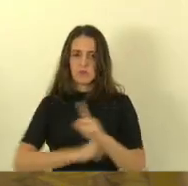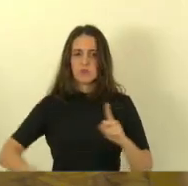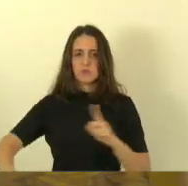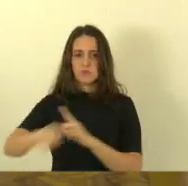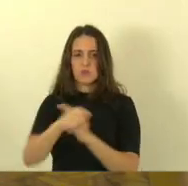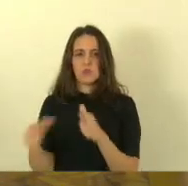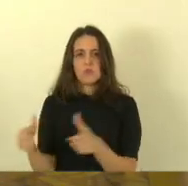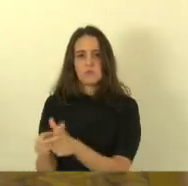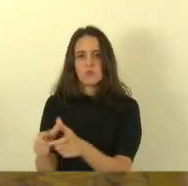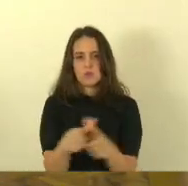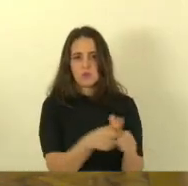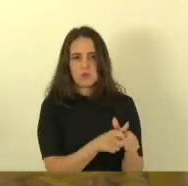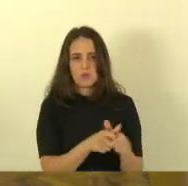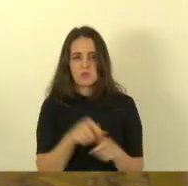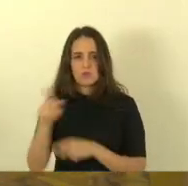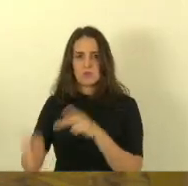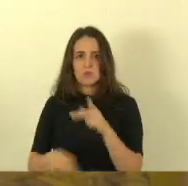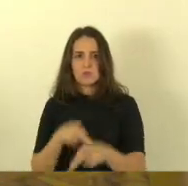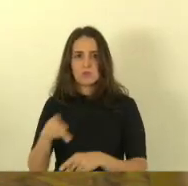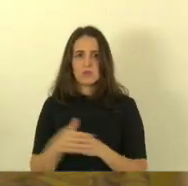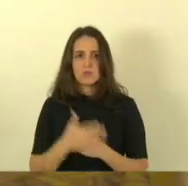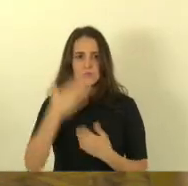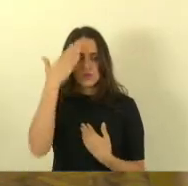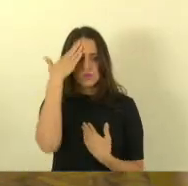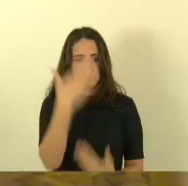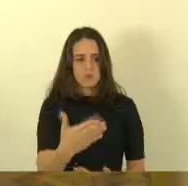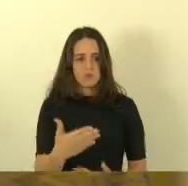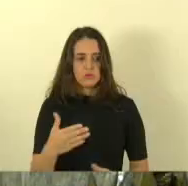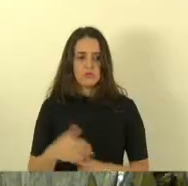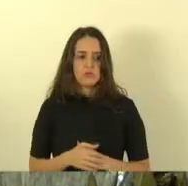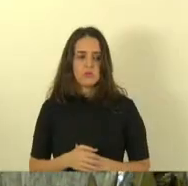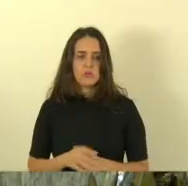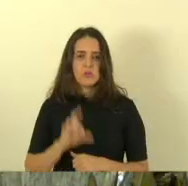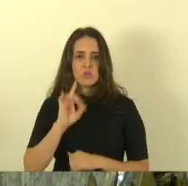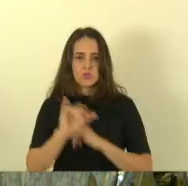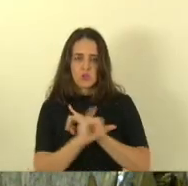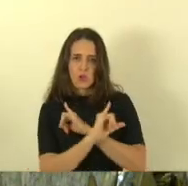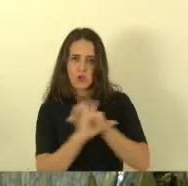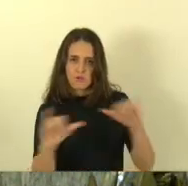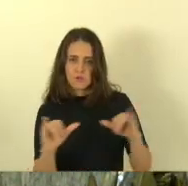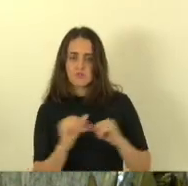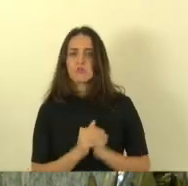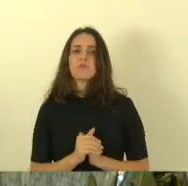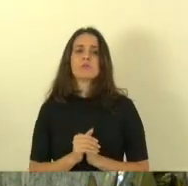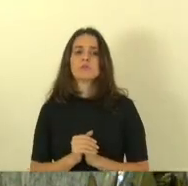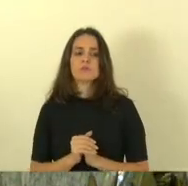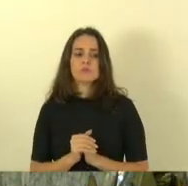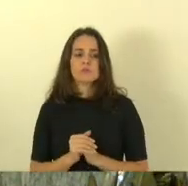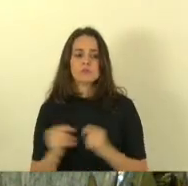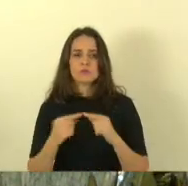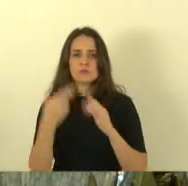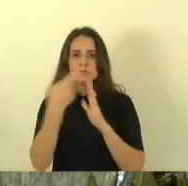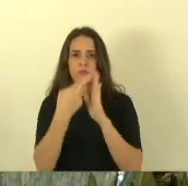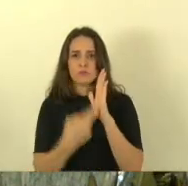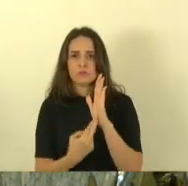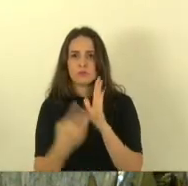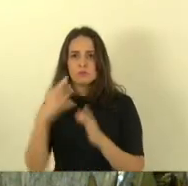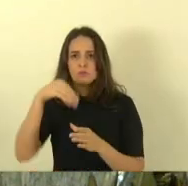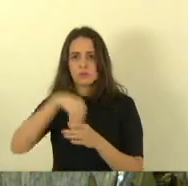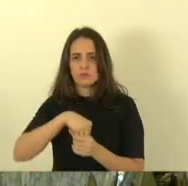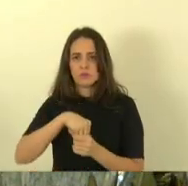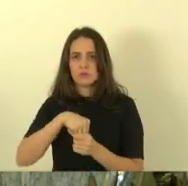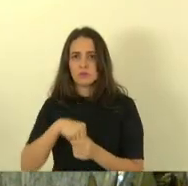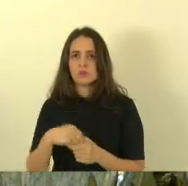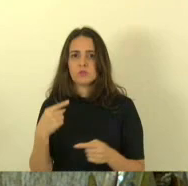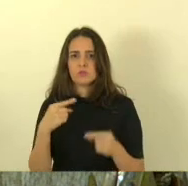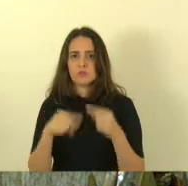minoria do nosso país muito obrigado eu só queria fazer um registro deputado Irine que de acordo com o nosso regimento interno não